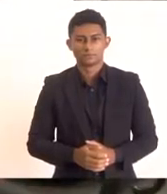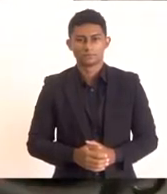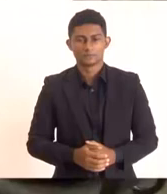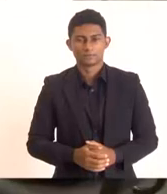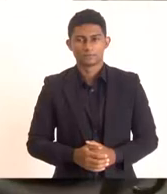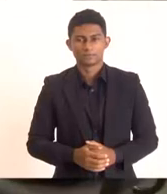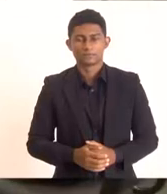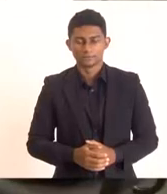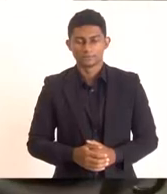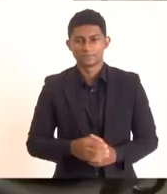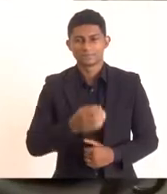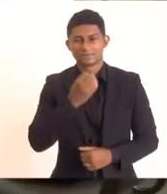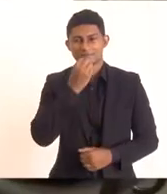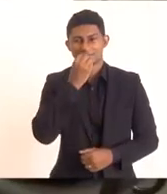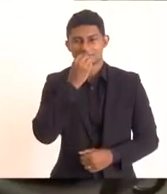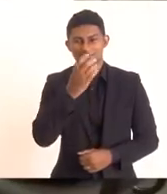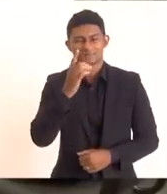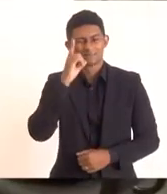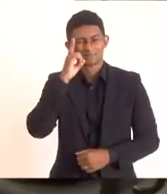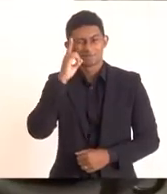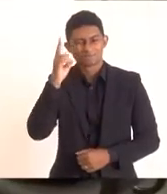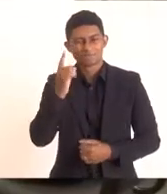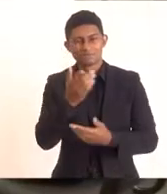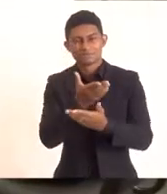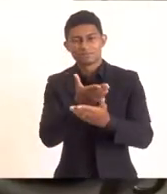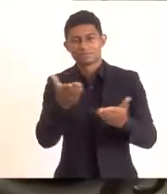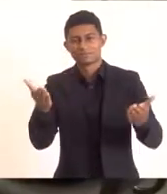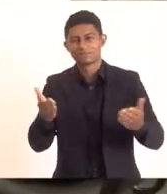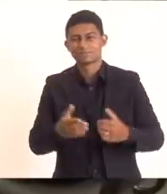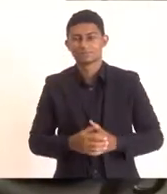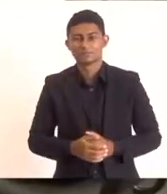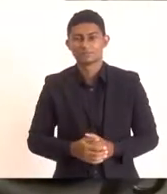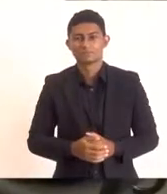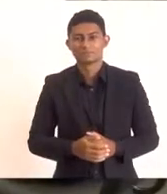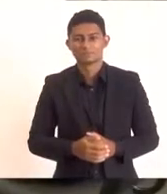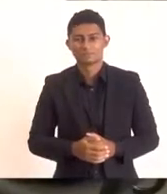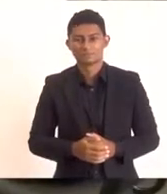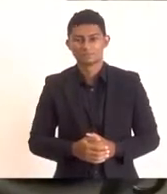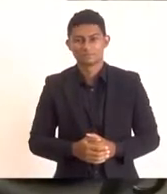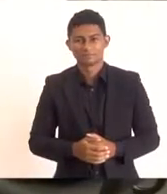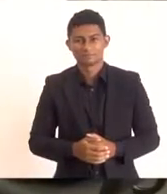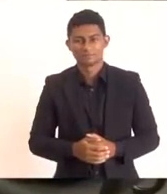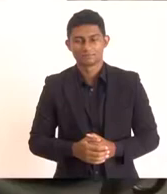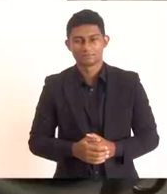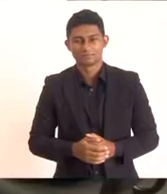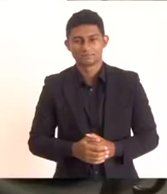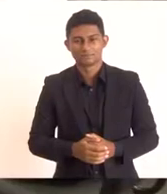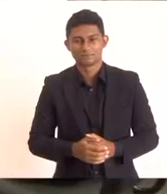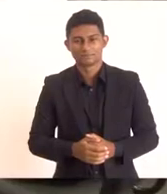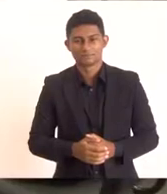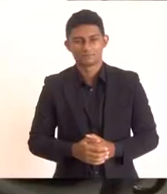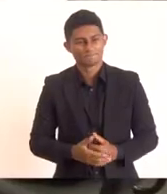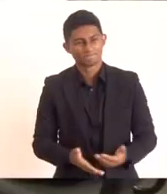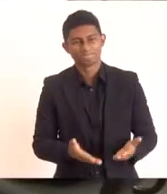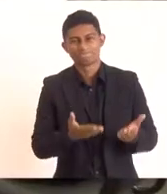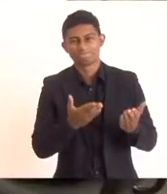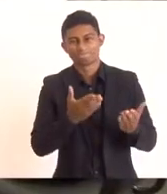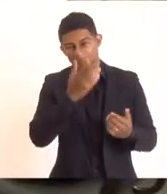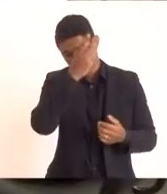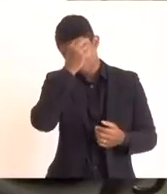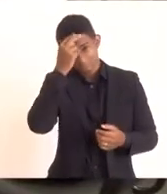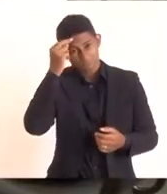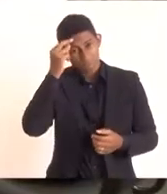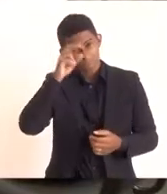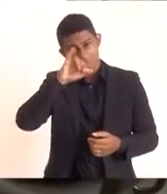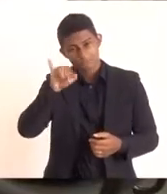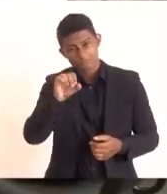Bom dia a todas e todas. na presença do nosso prefeito José